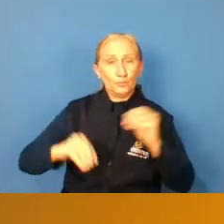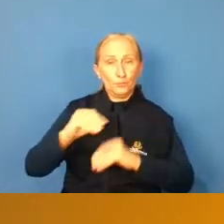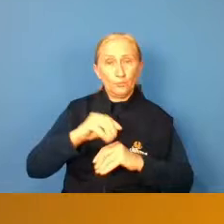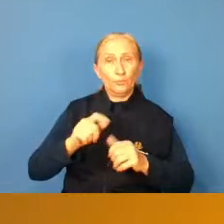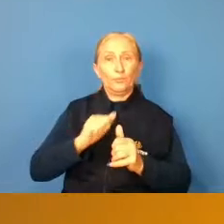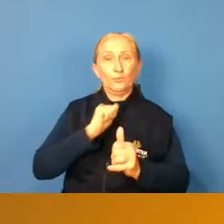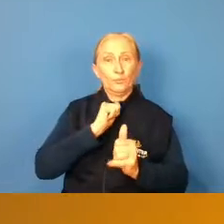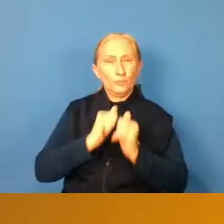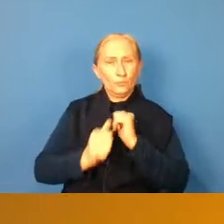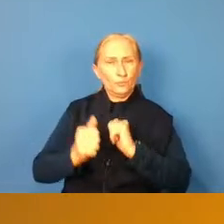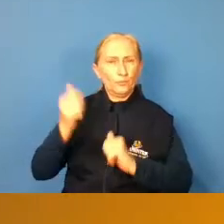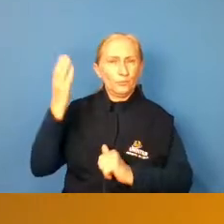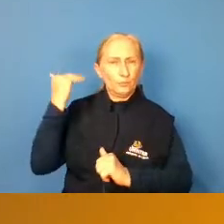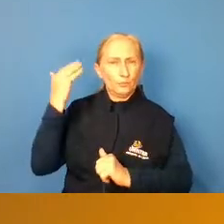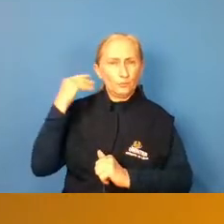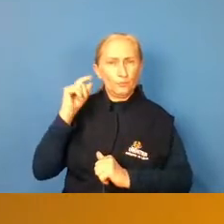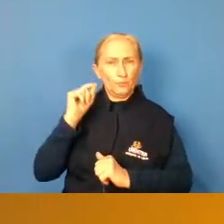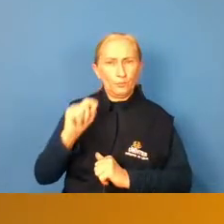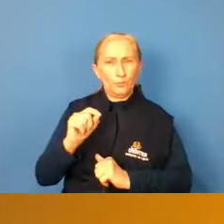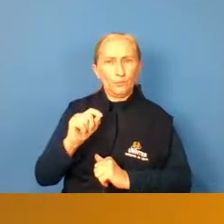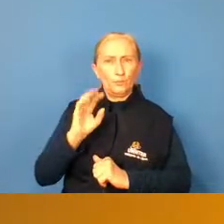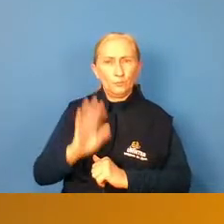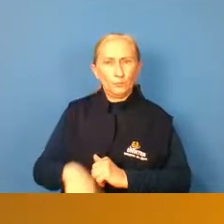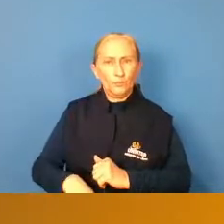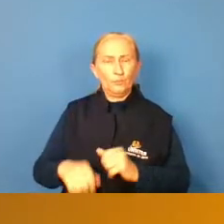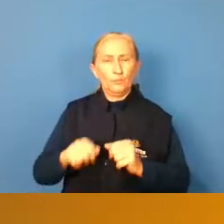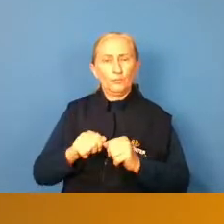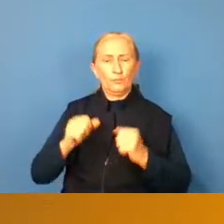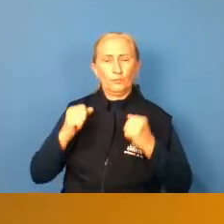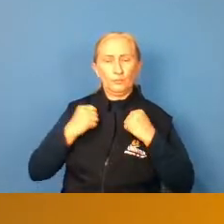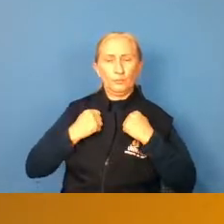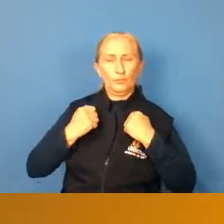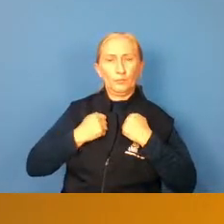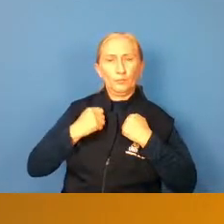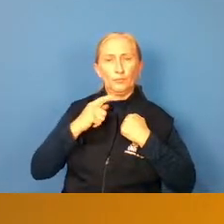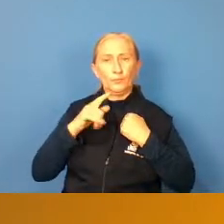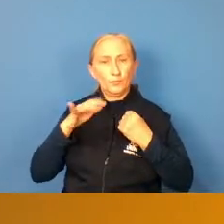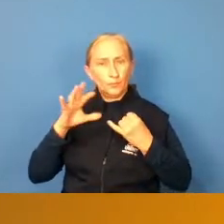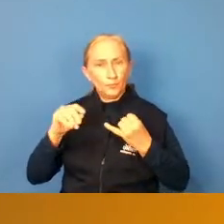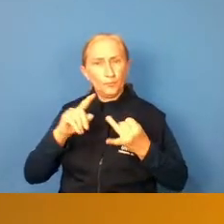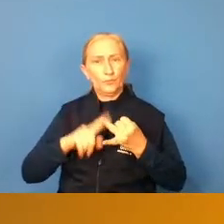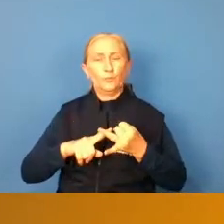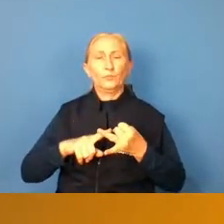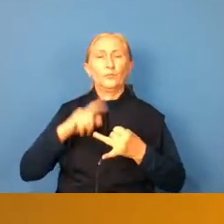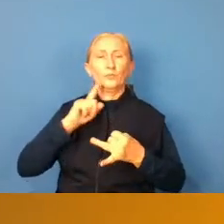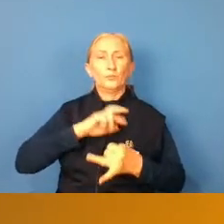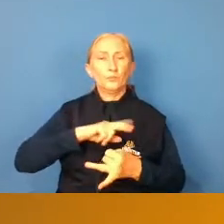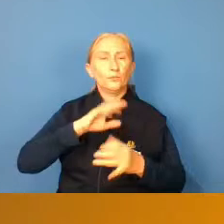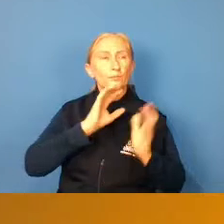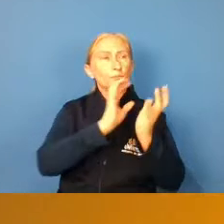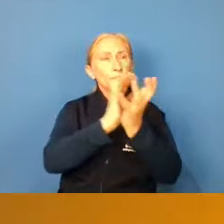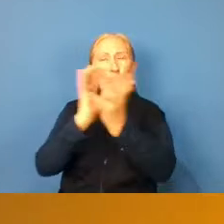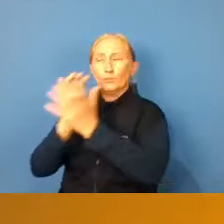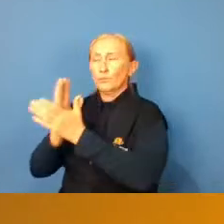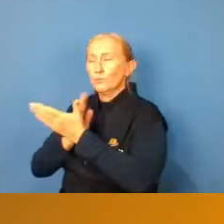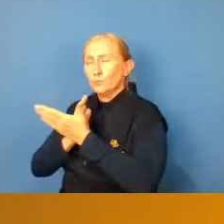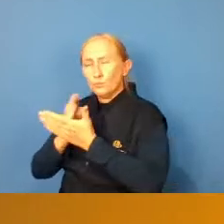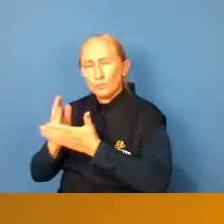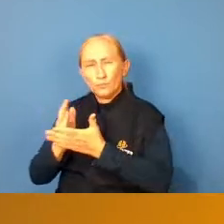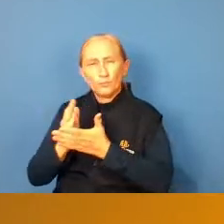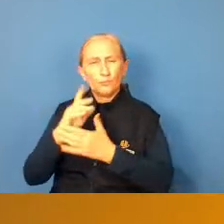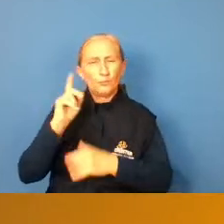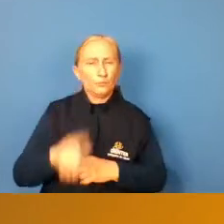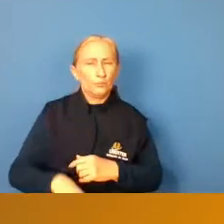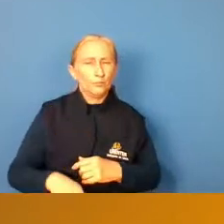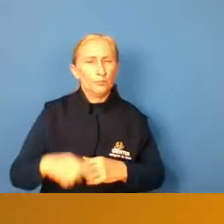atleta já atleta já fui zagueiro já passei já por alguns clubes e ali no começo né